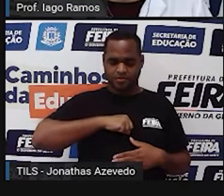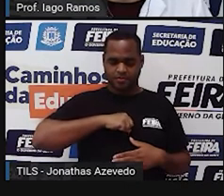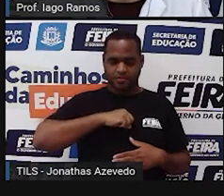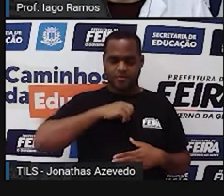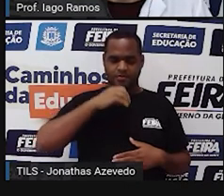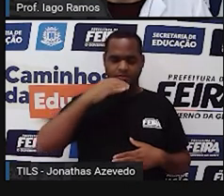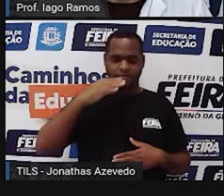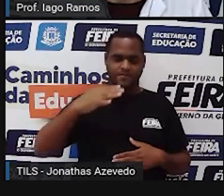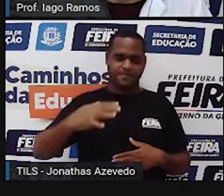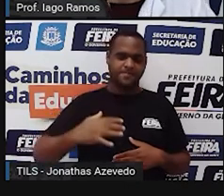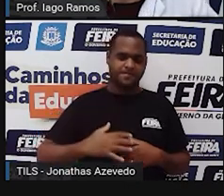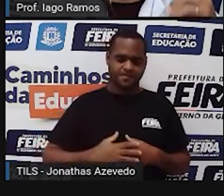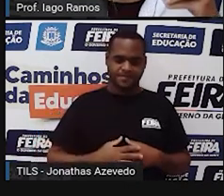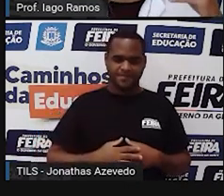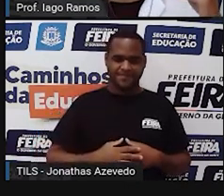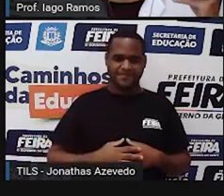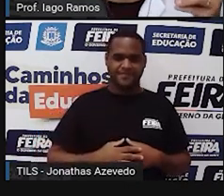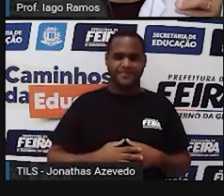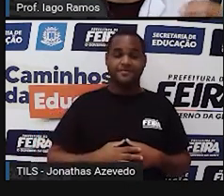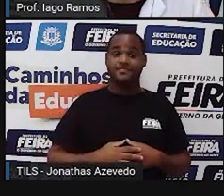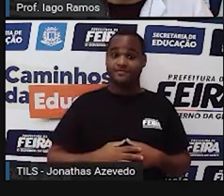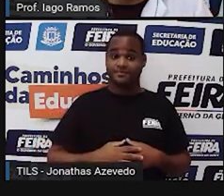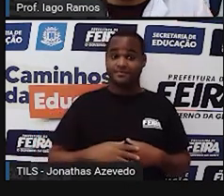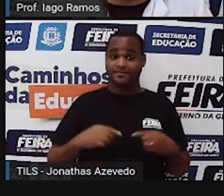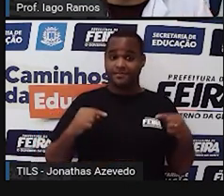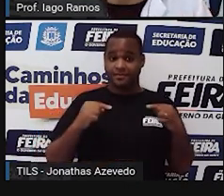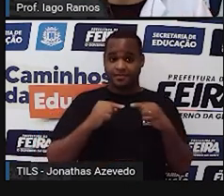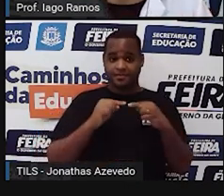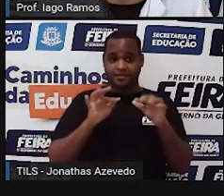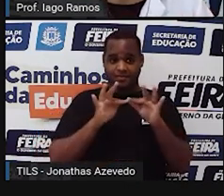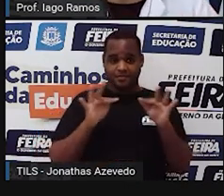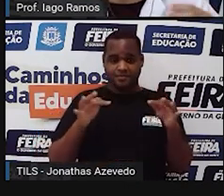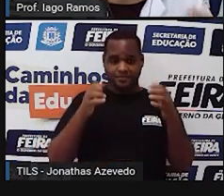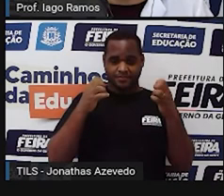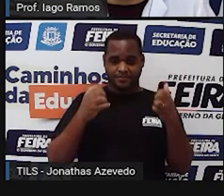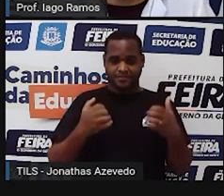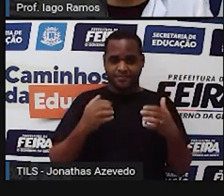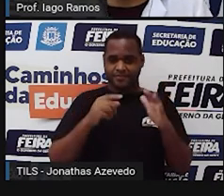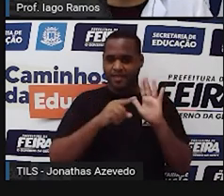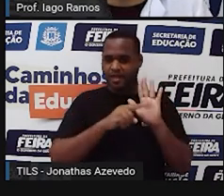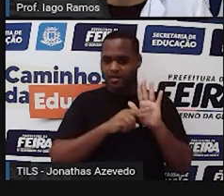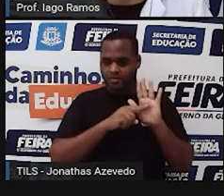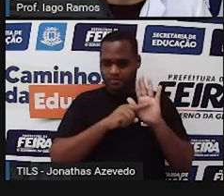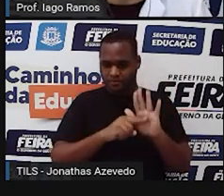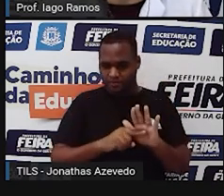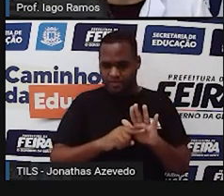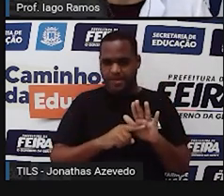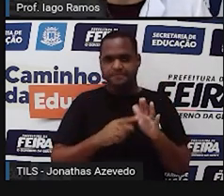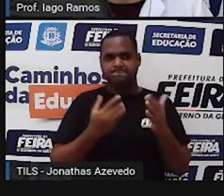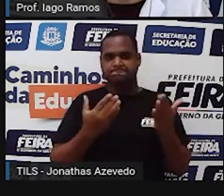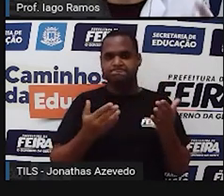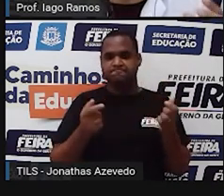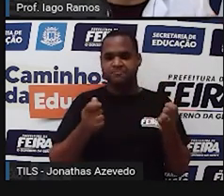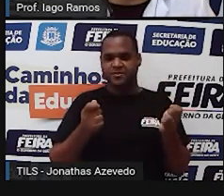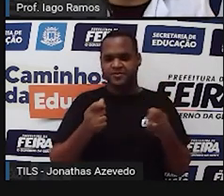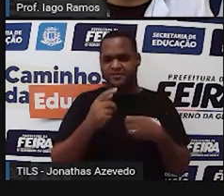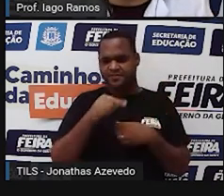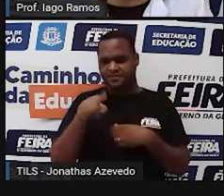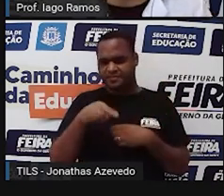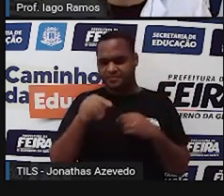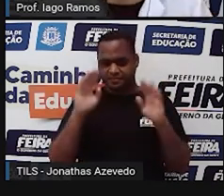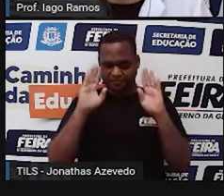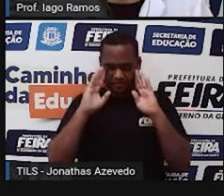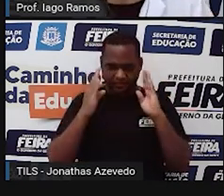Né? É uma tarefa simples, tá bom? Mas que ajuda, né? Ajuda a gente a se